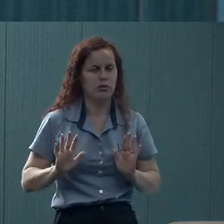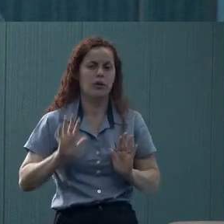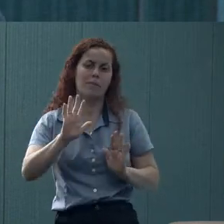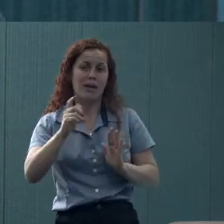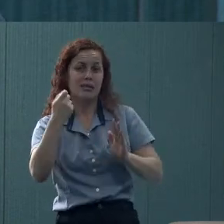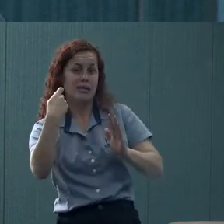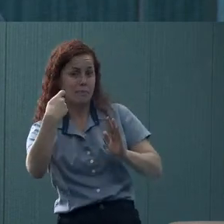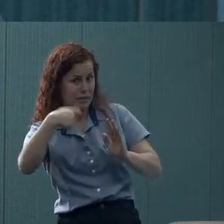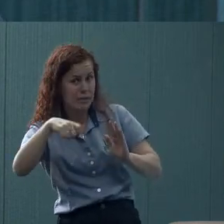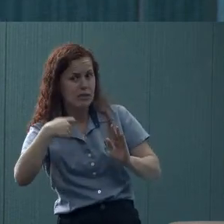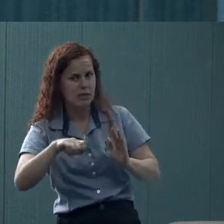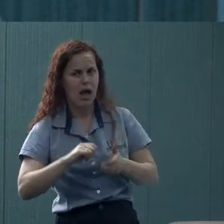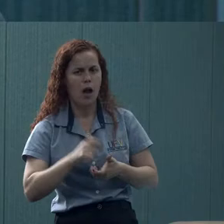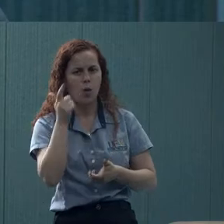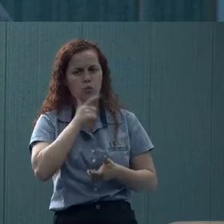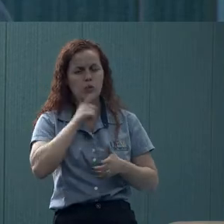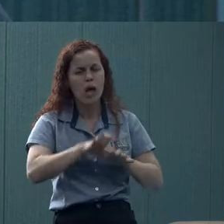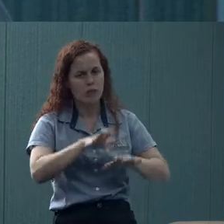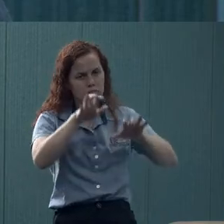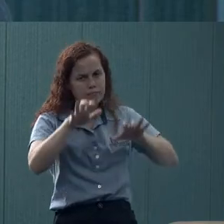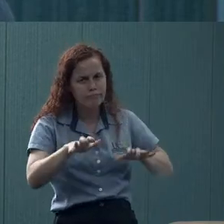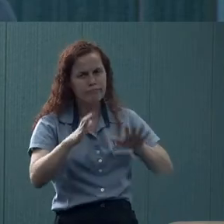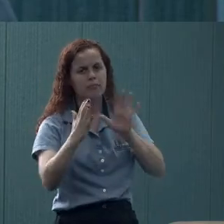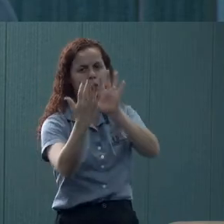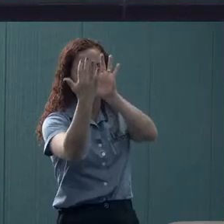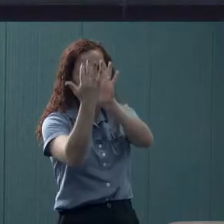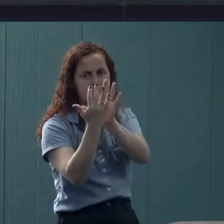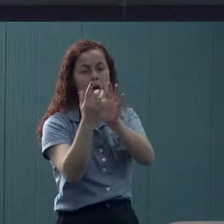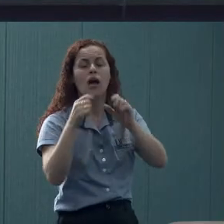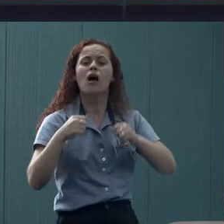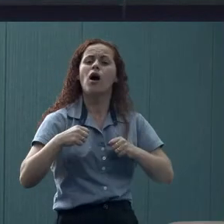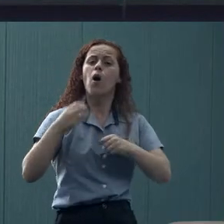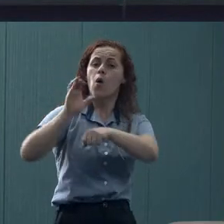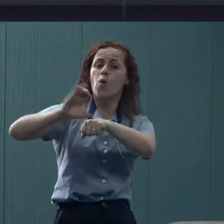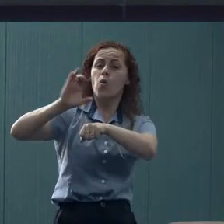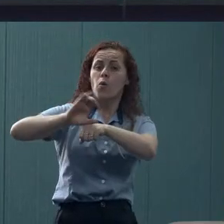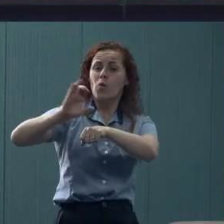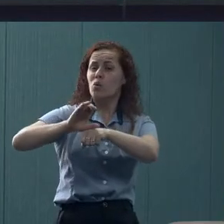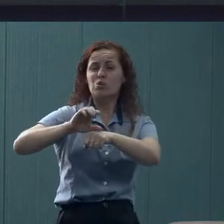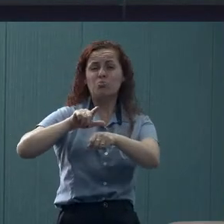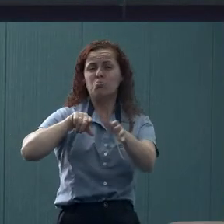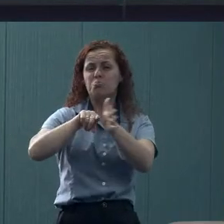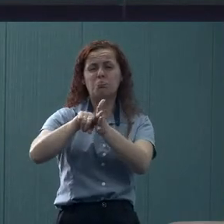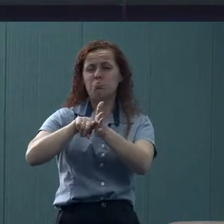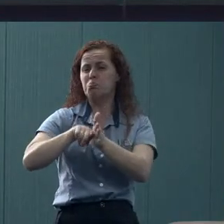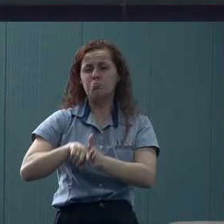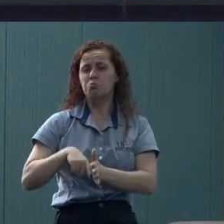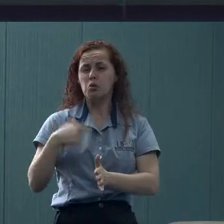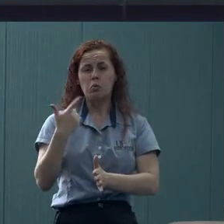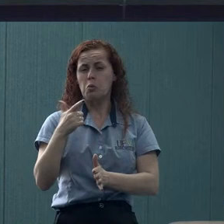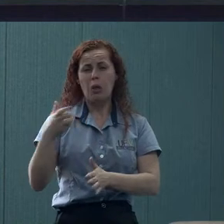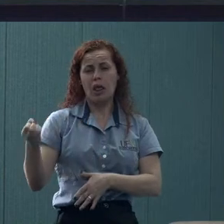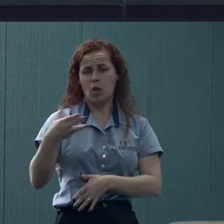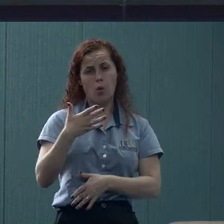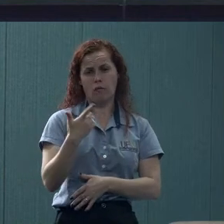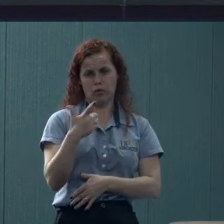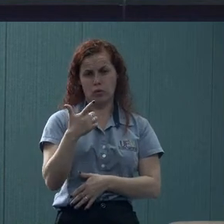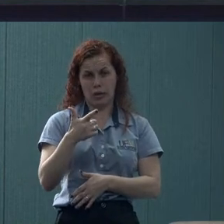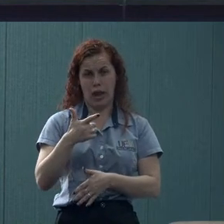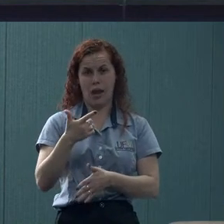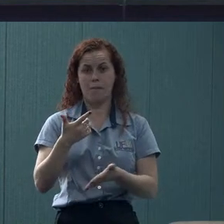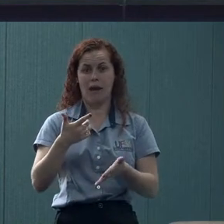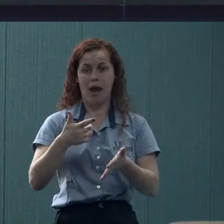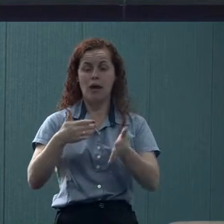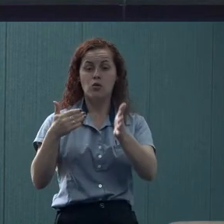Bom, com relação aos cursos, eu acho interessante. A gente não tem um levantamento muito recente disso. Mas, da